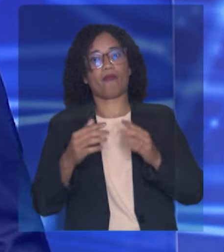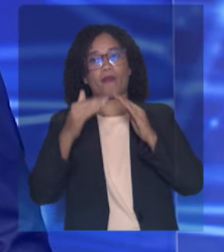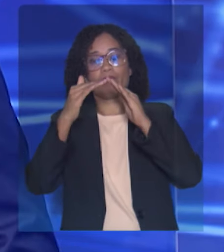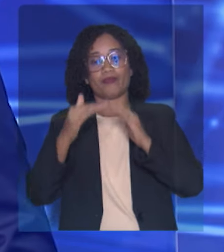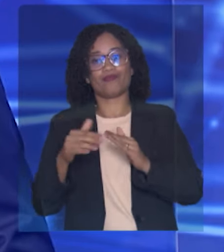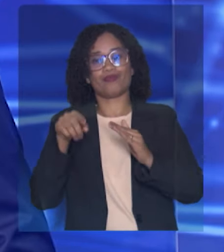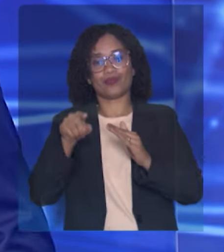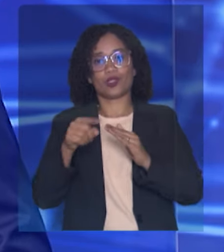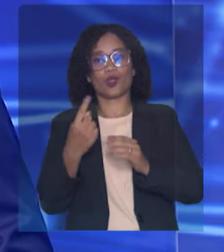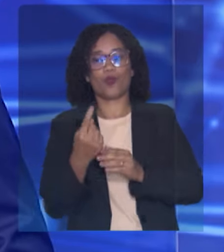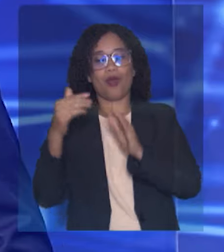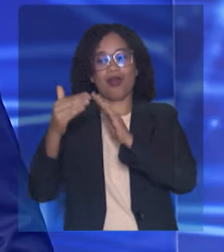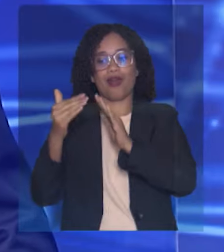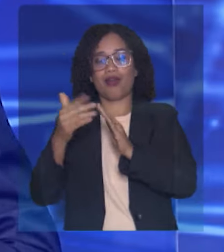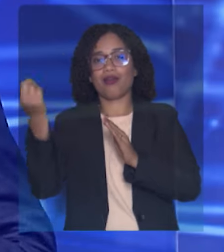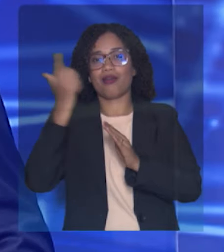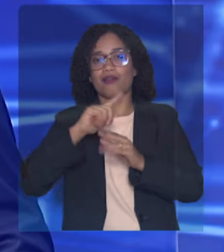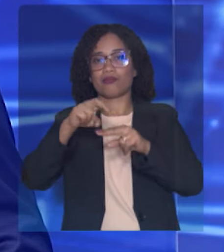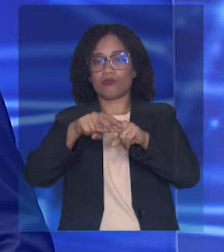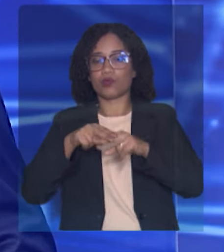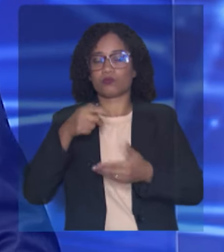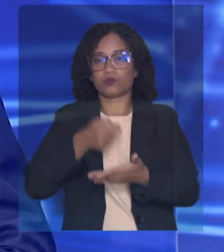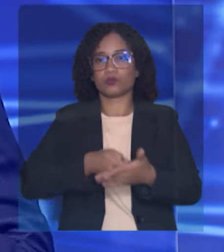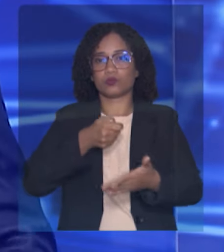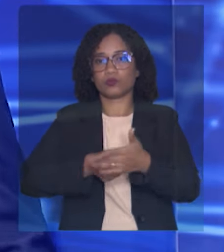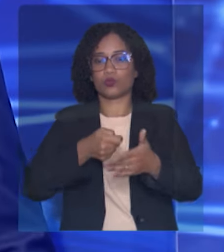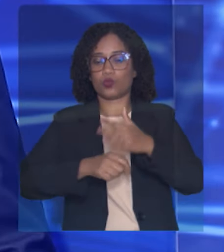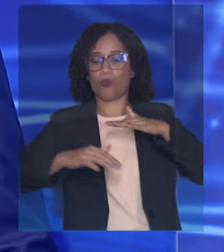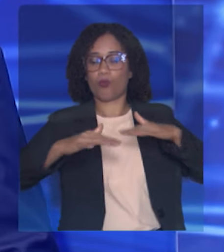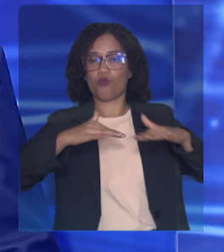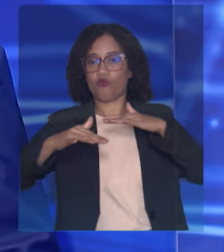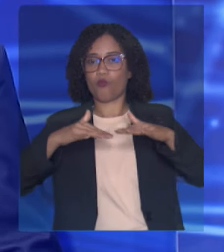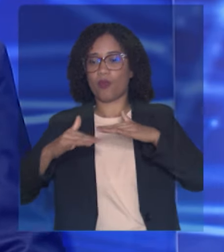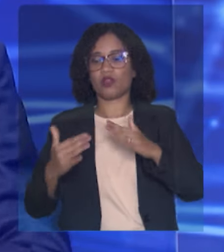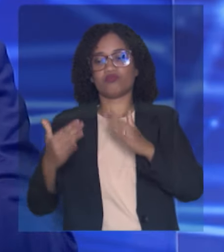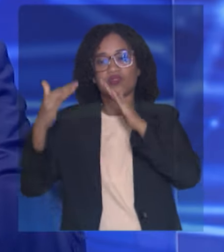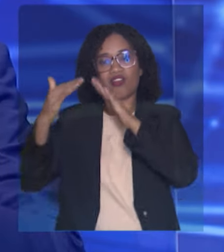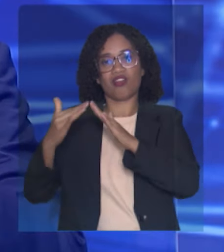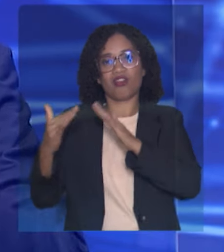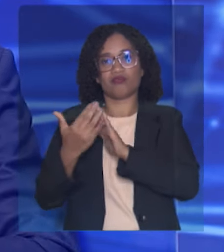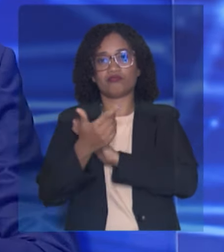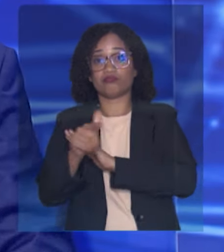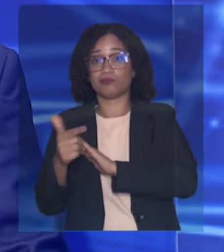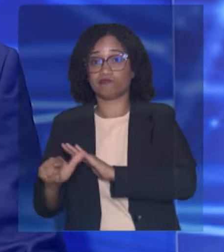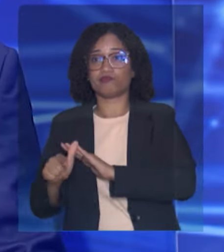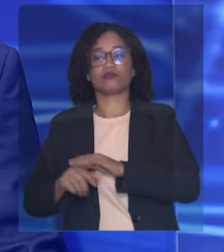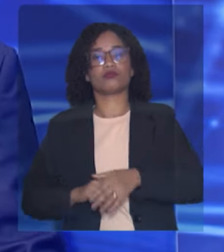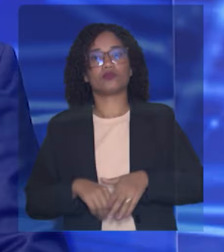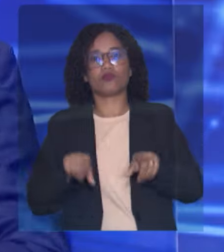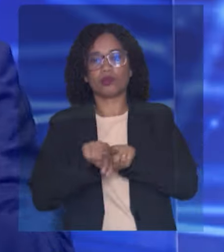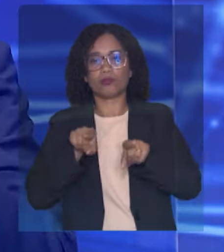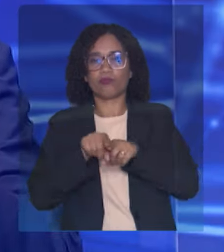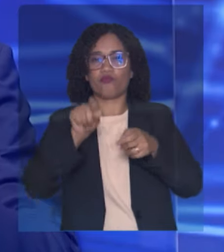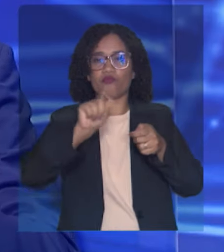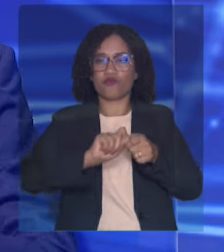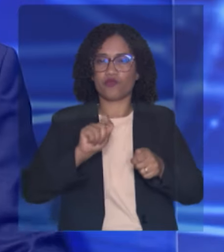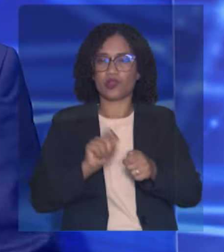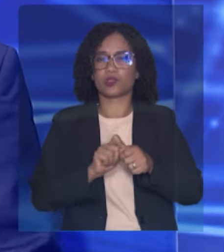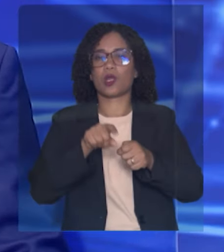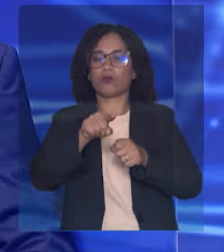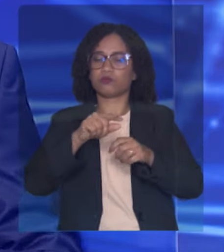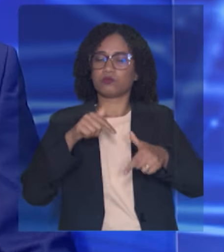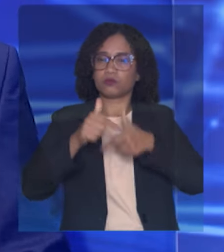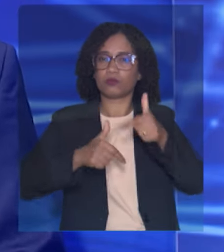plenária em Salvador, uma grande convenção com os movimentos de moradia e ter um movimento próprio, perdão, um programa